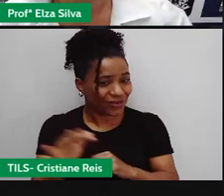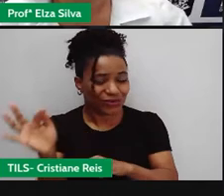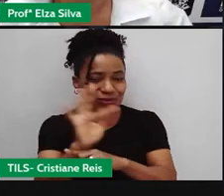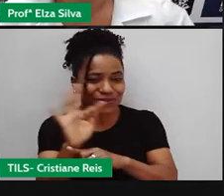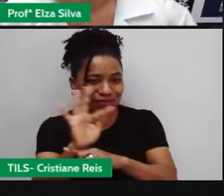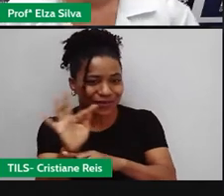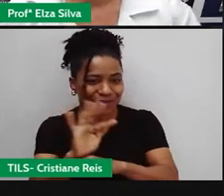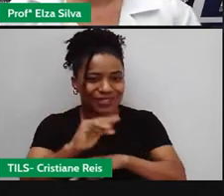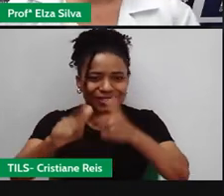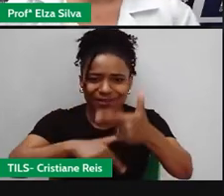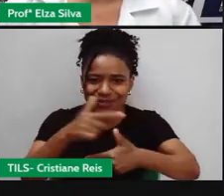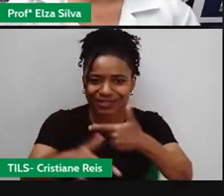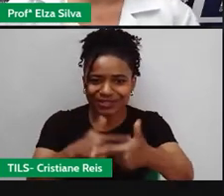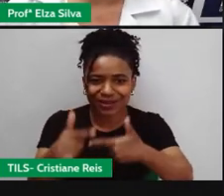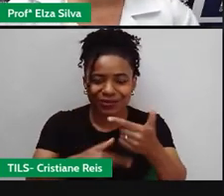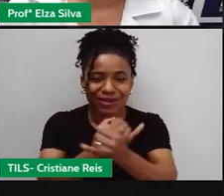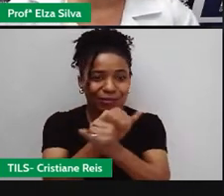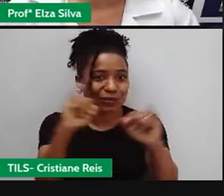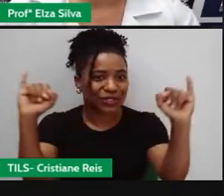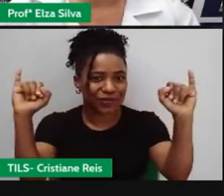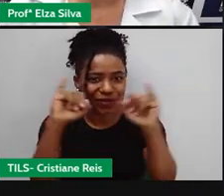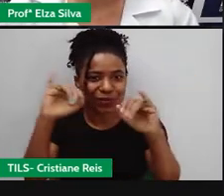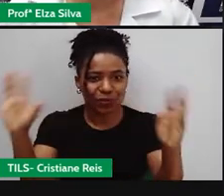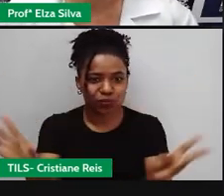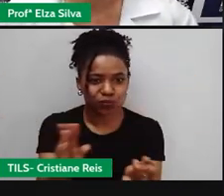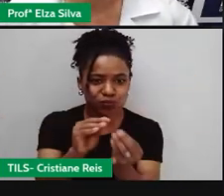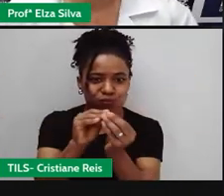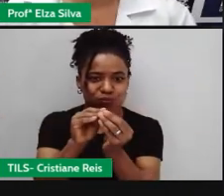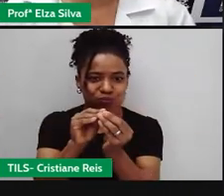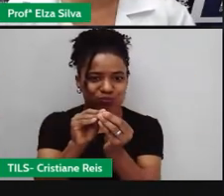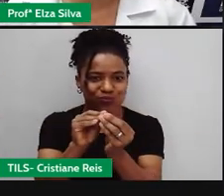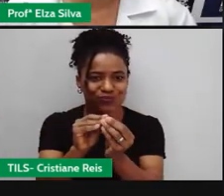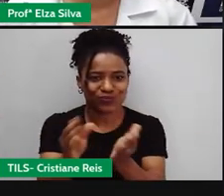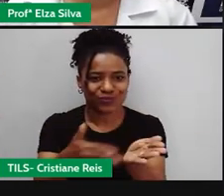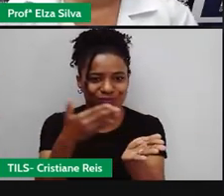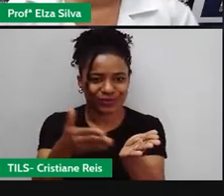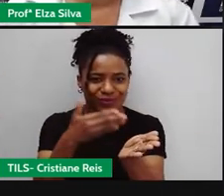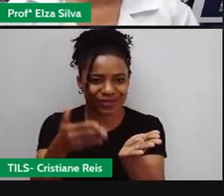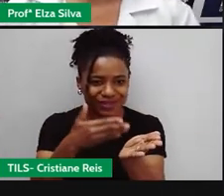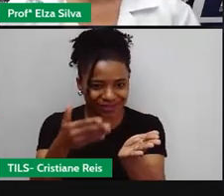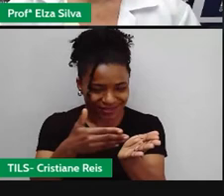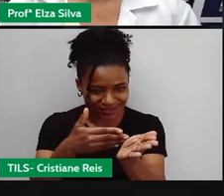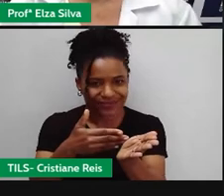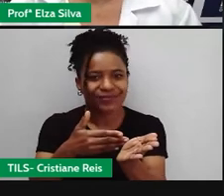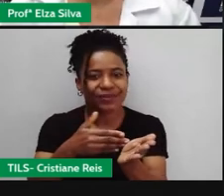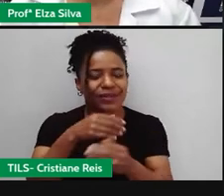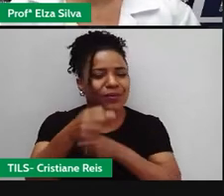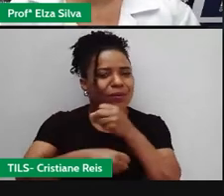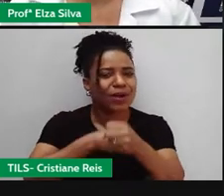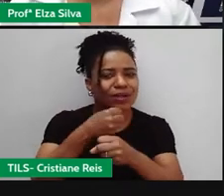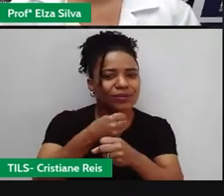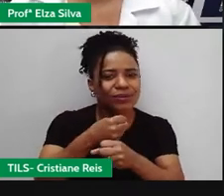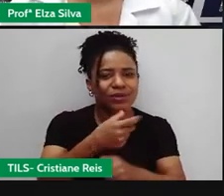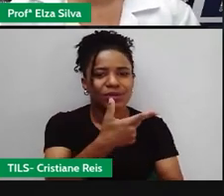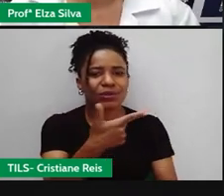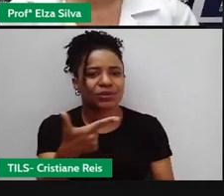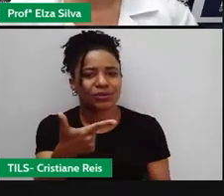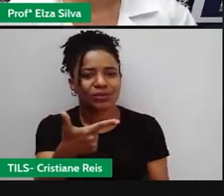impossível Esse livro foi lançado Em 2019 E o que é que a gente encontra